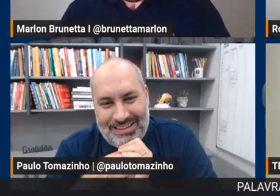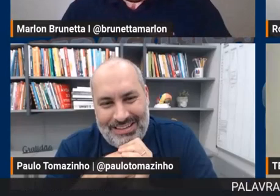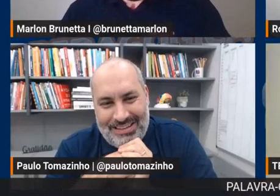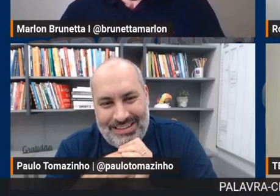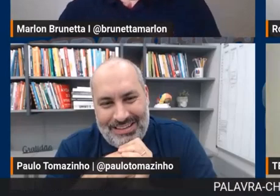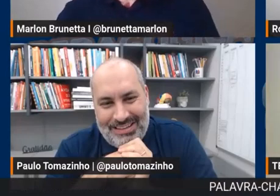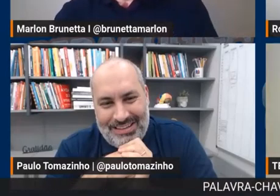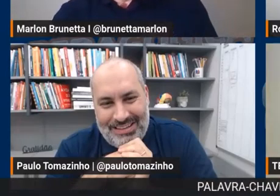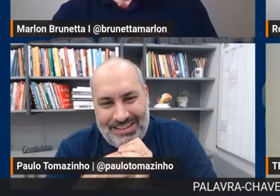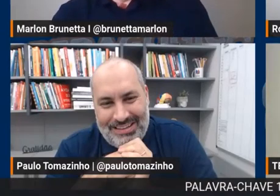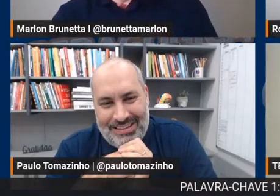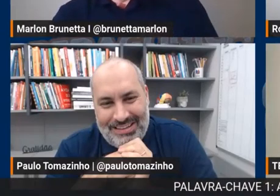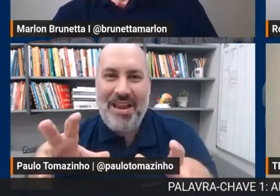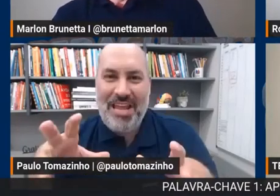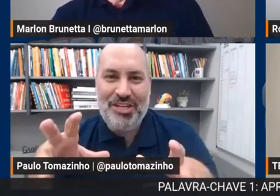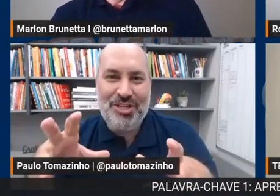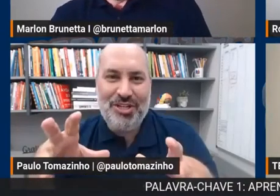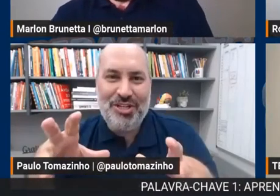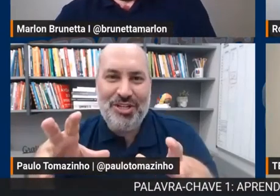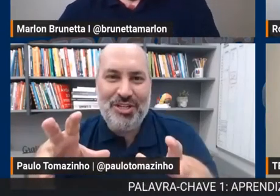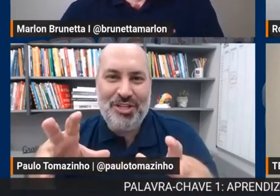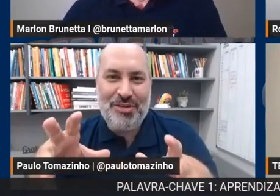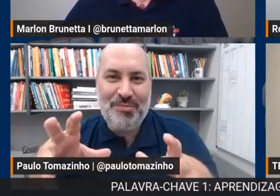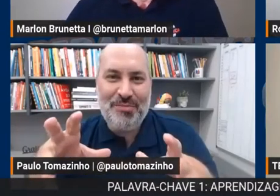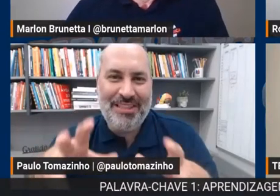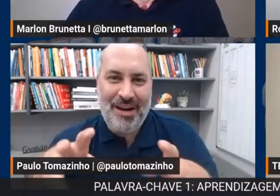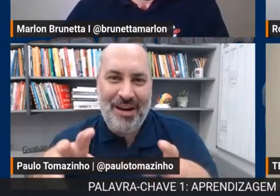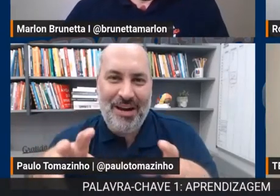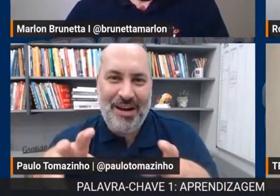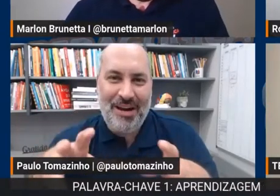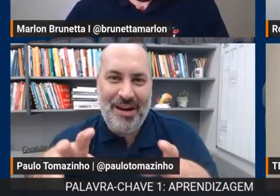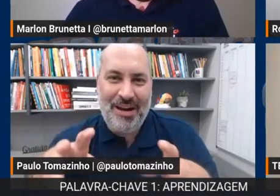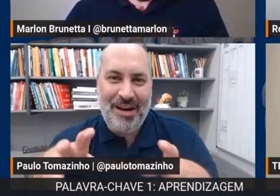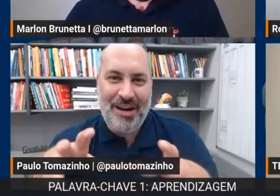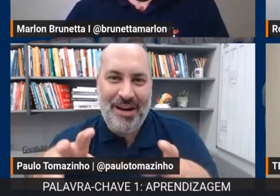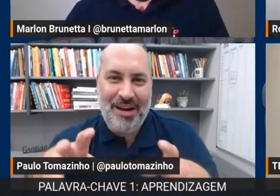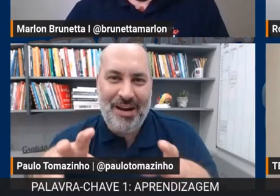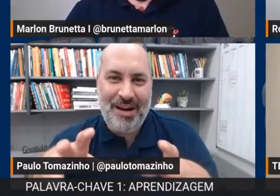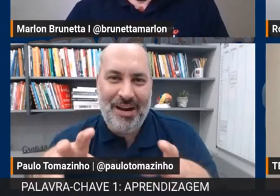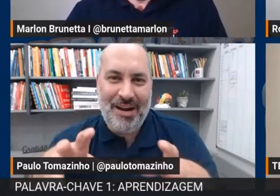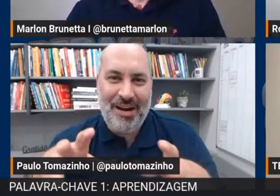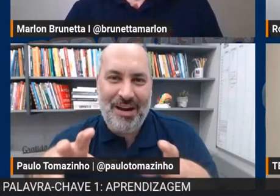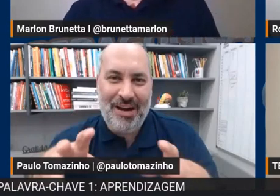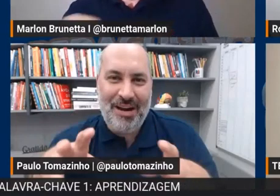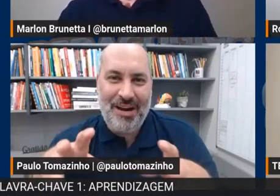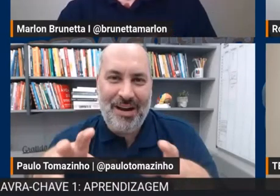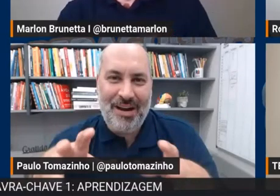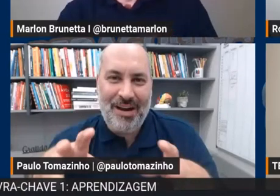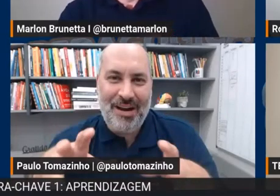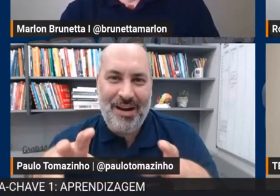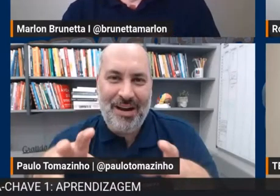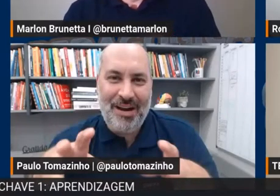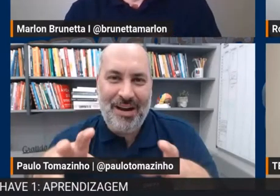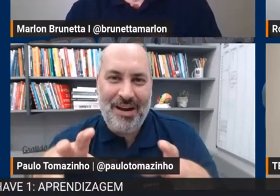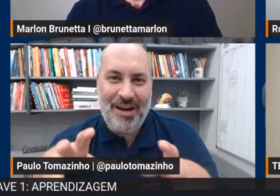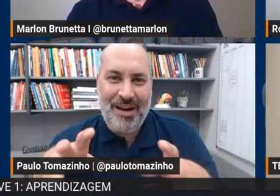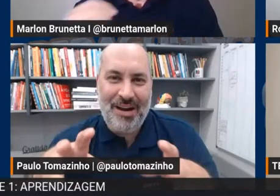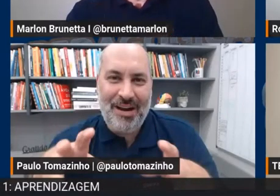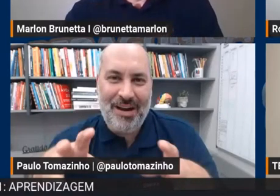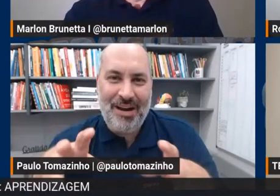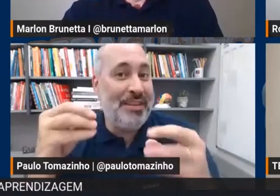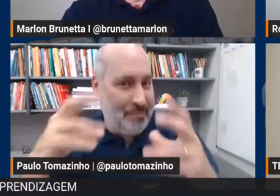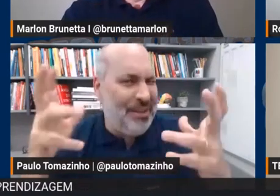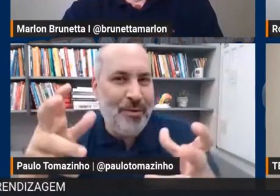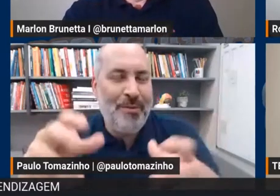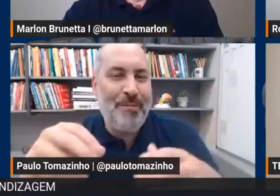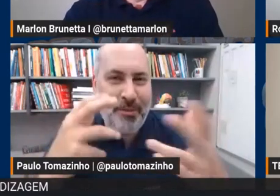ser bem coerente para a ser bem coerente a gente podia ter a mão se você cortar para ser bem coerente aqui eu gostaria de fazer